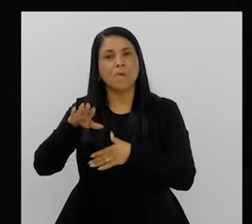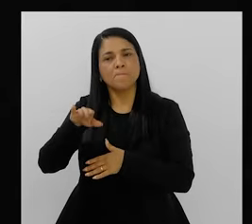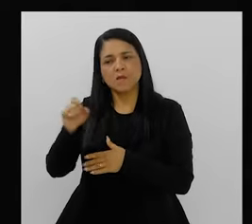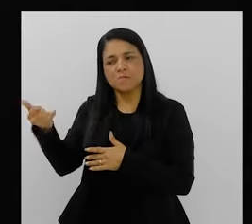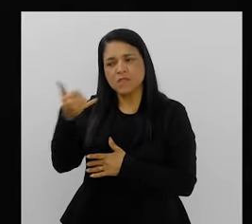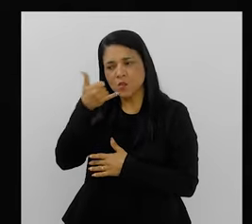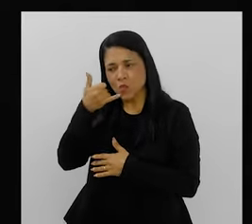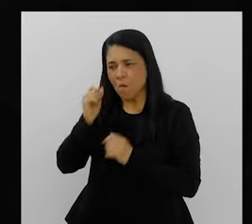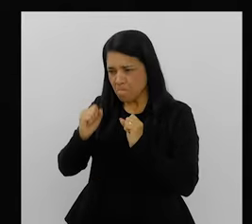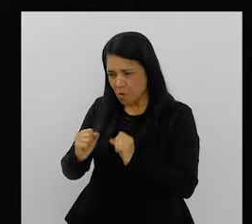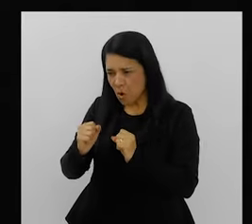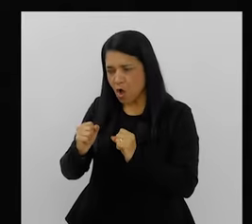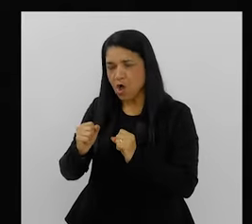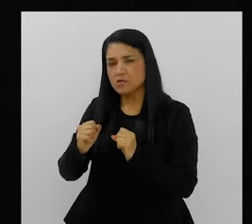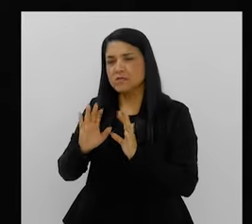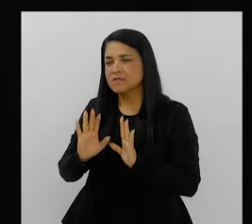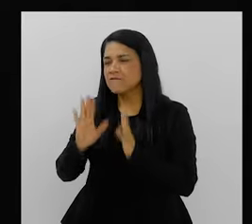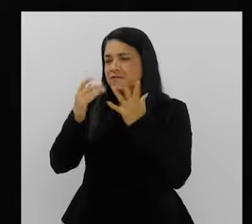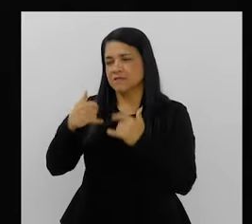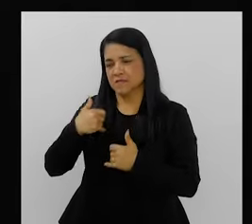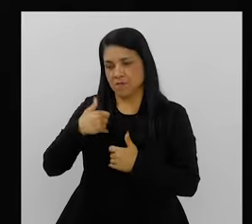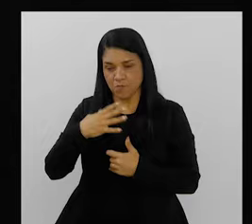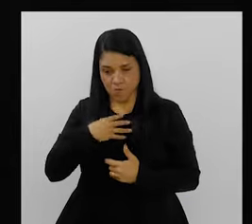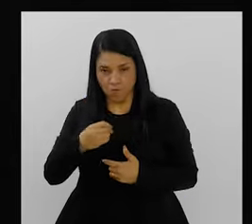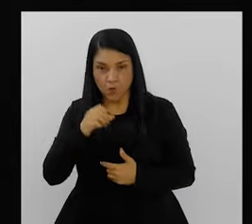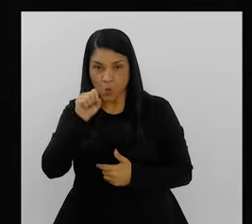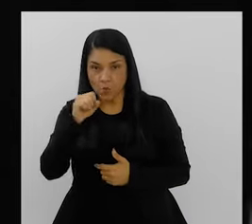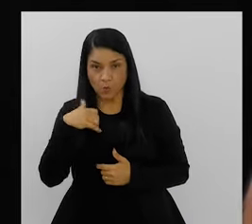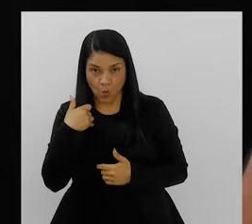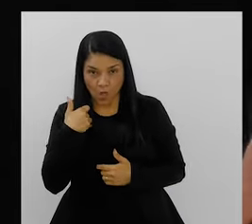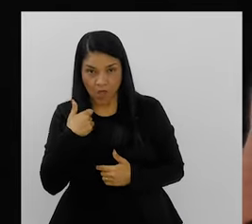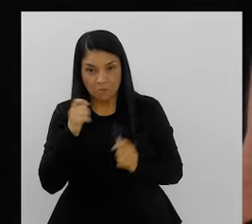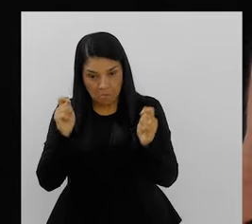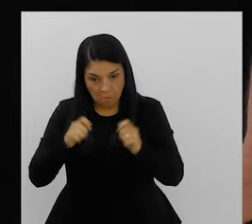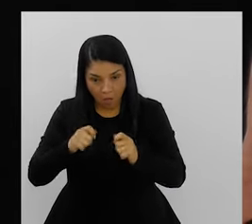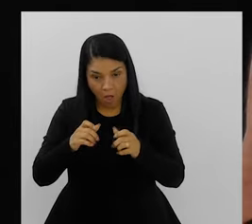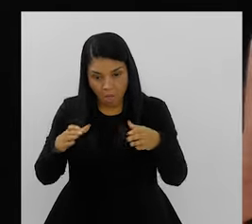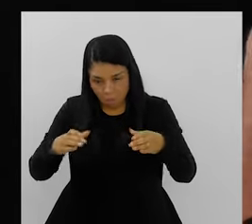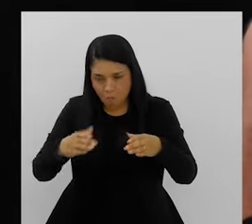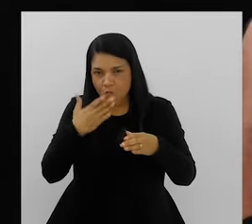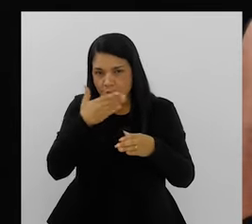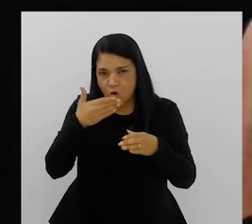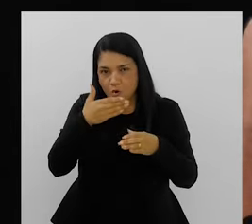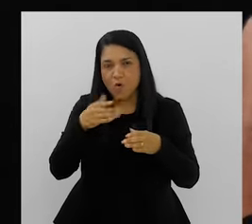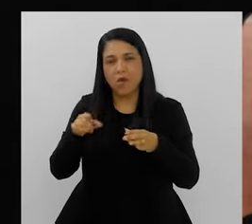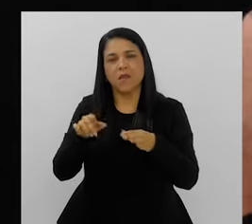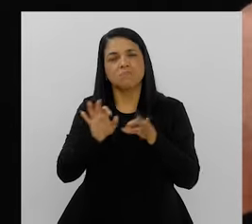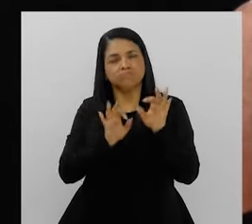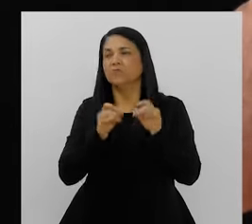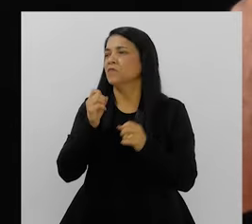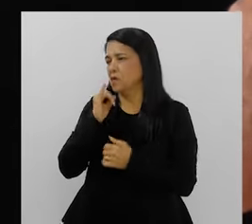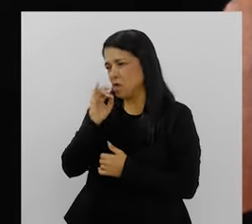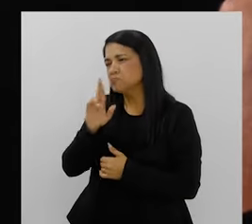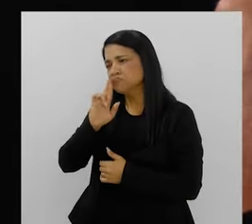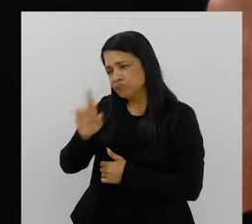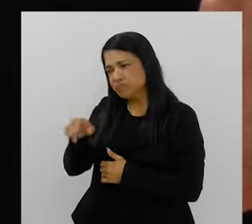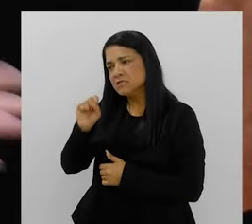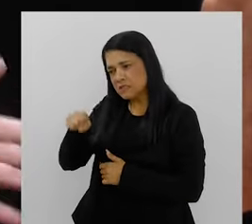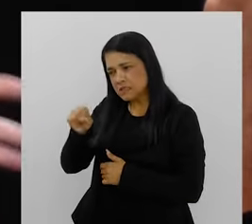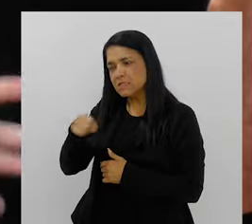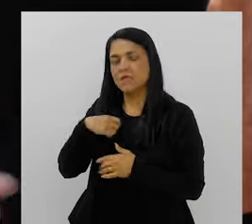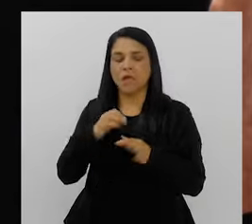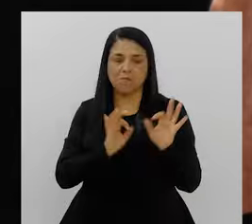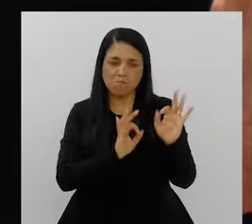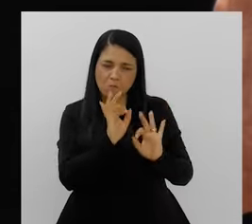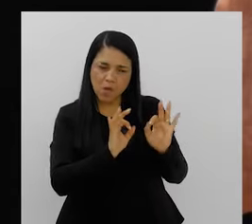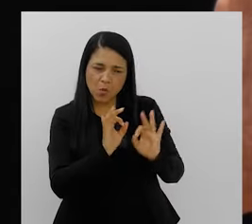uma mãe me ligou perguntando se ela podia fazer um bolinho. Posso fazer um bolinho? Que é aniversário do meu filho, oito anos. Falei, claro. Ela montou lá o tema, ele